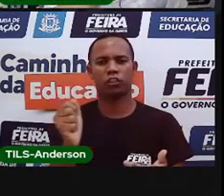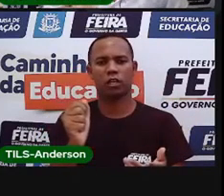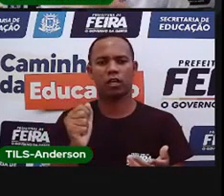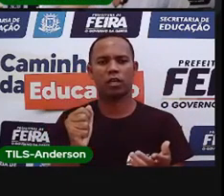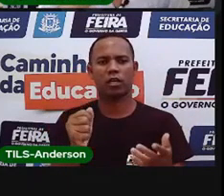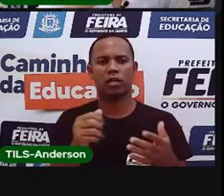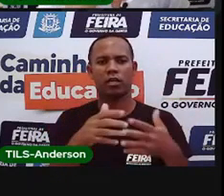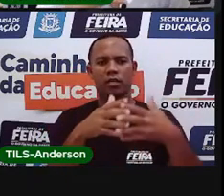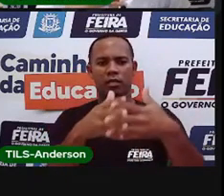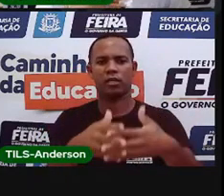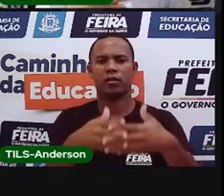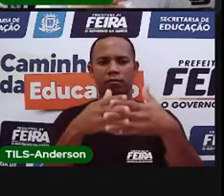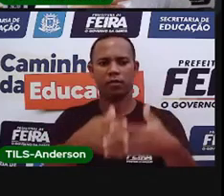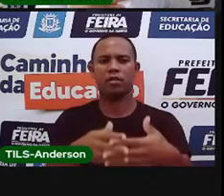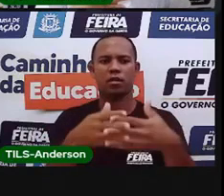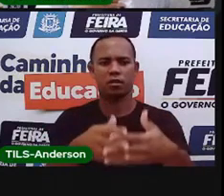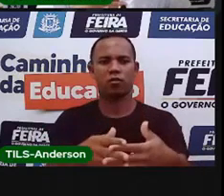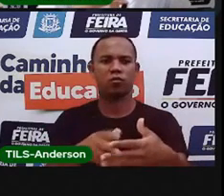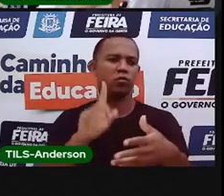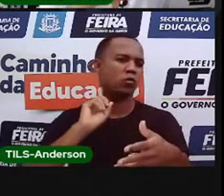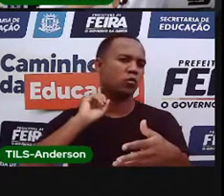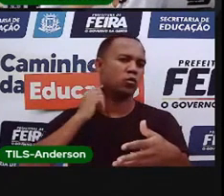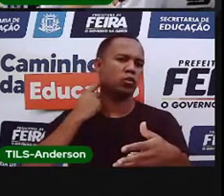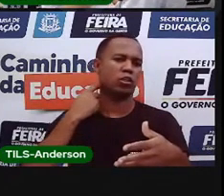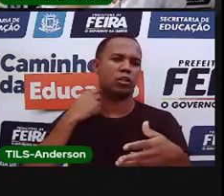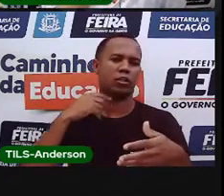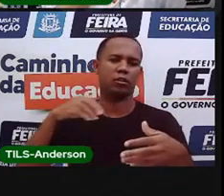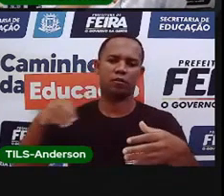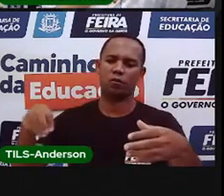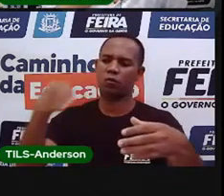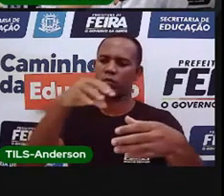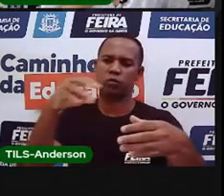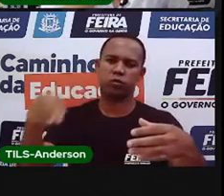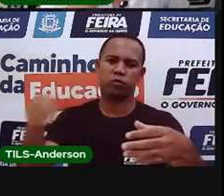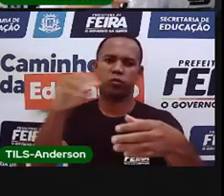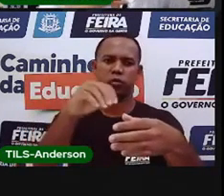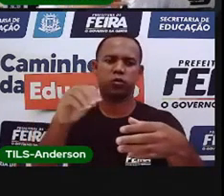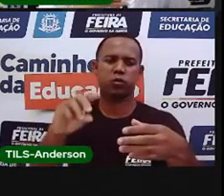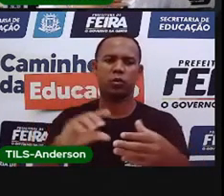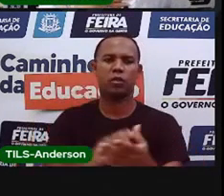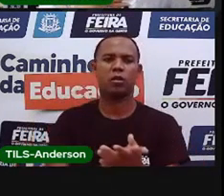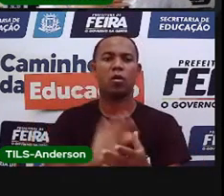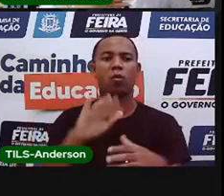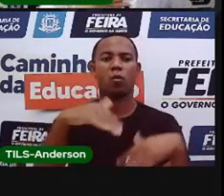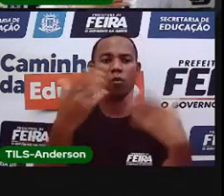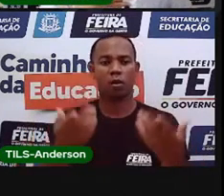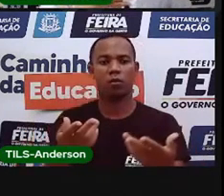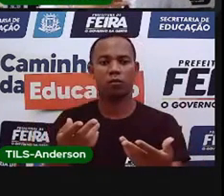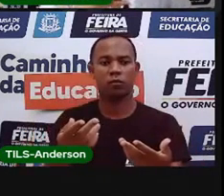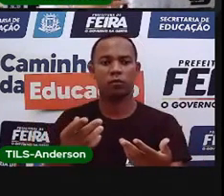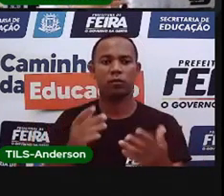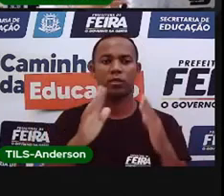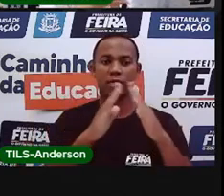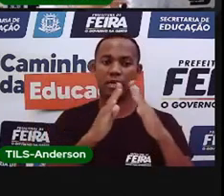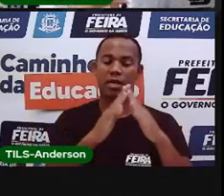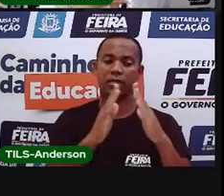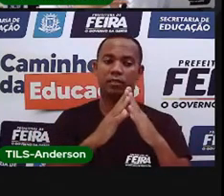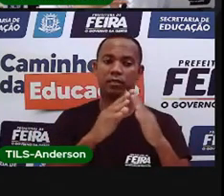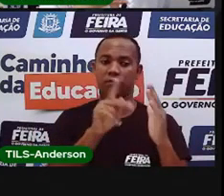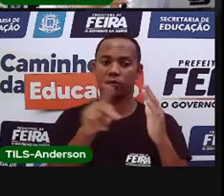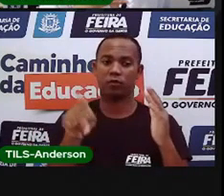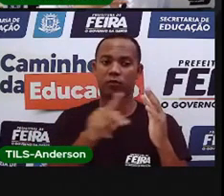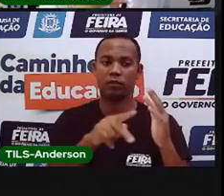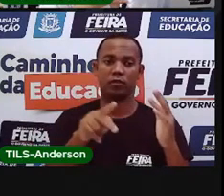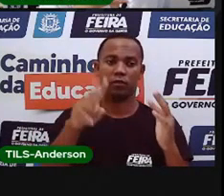lixo? Na casa da Pró, a coleta de lixo é segunda, quarta e sexta.